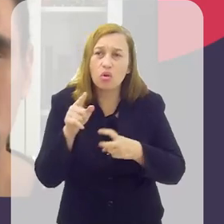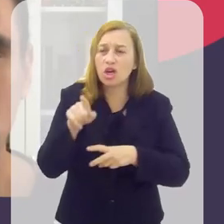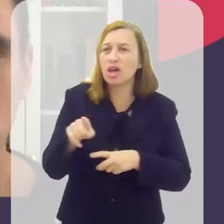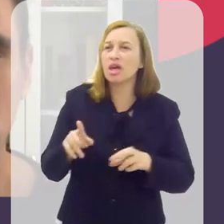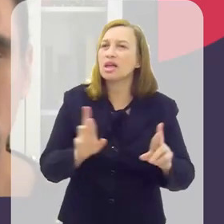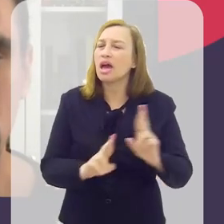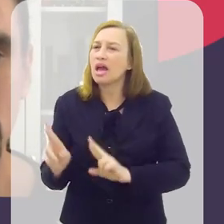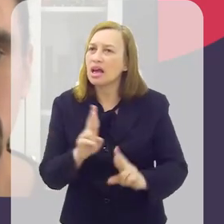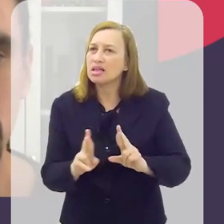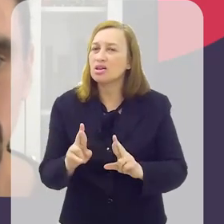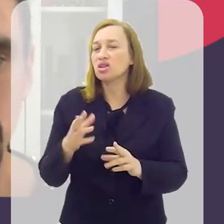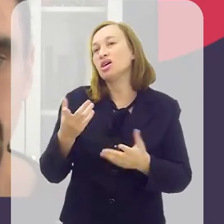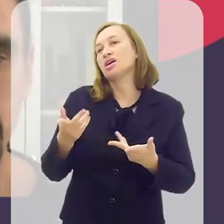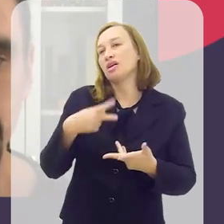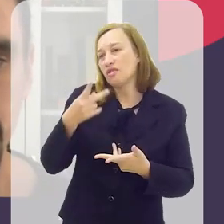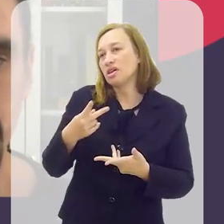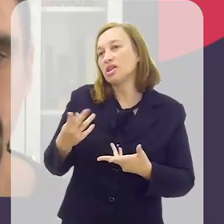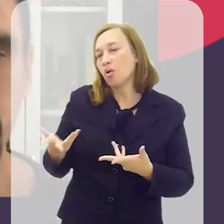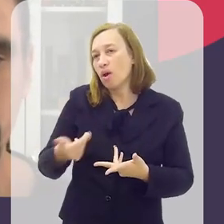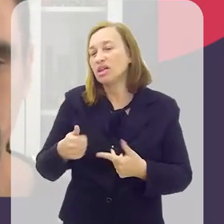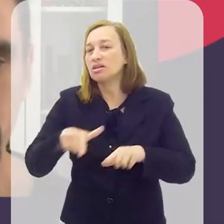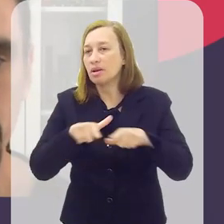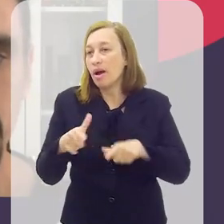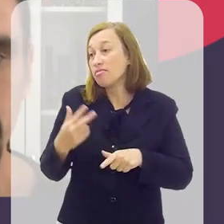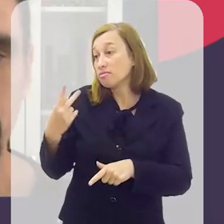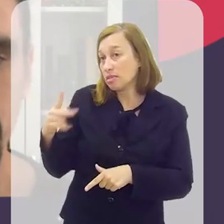a gente está falando muito aqui das condições de trabalho,